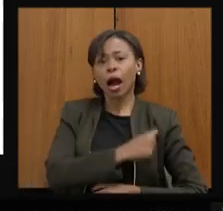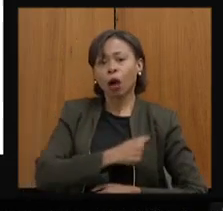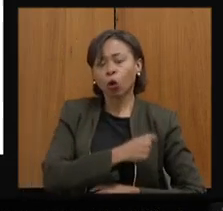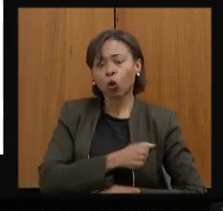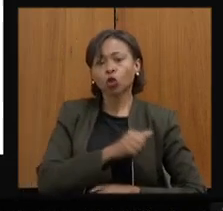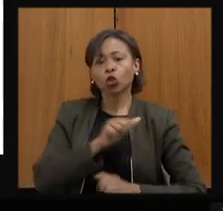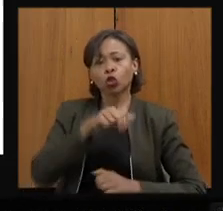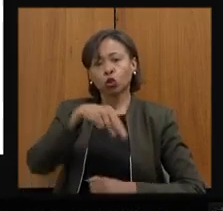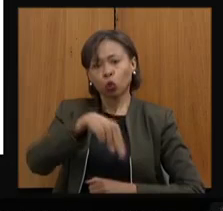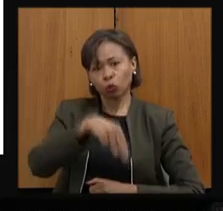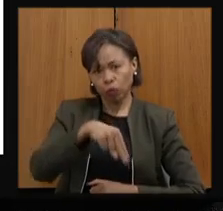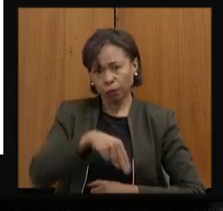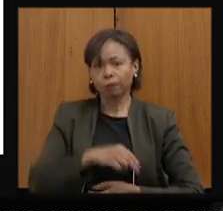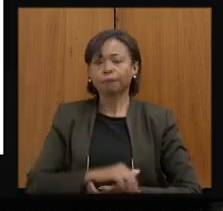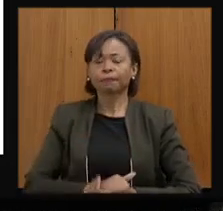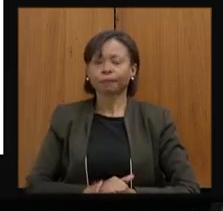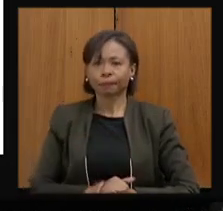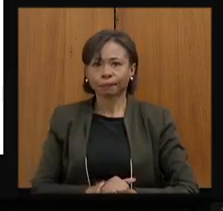novembro. Por favor.